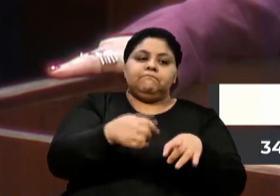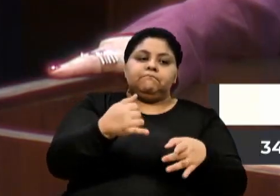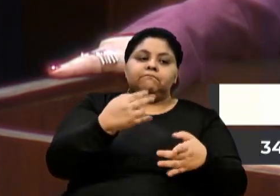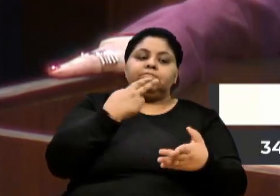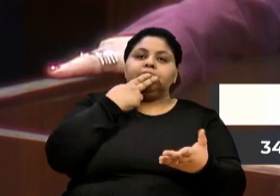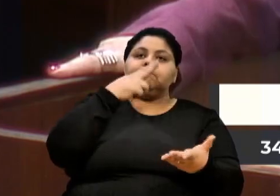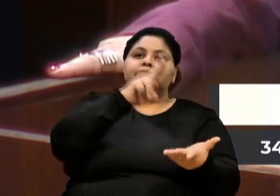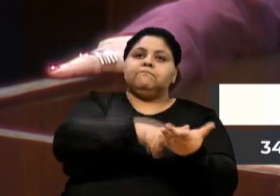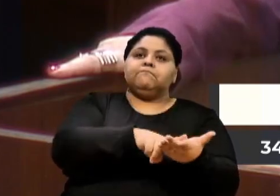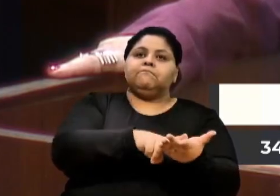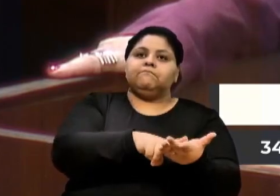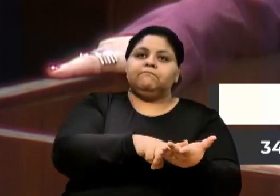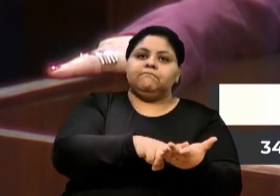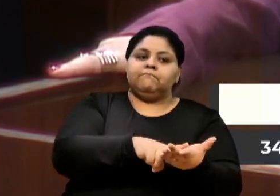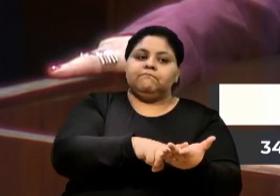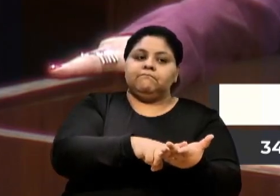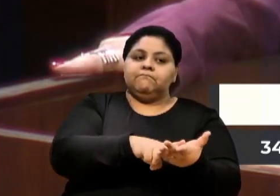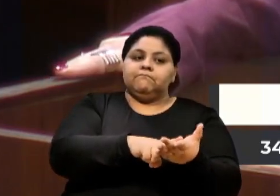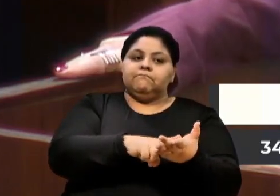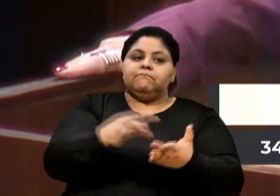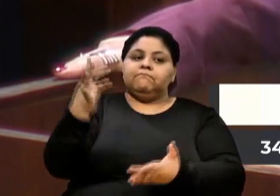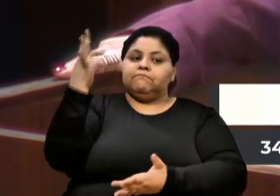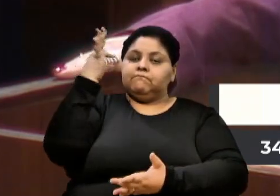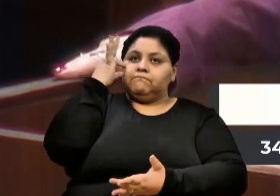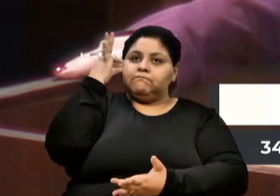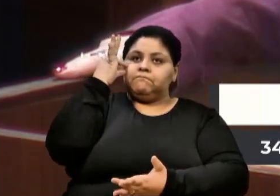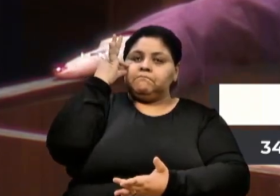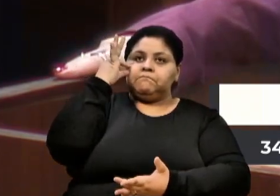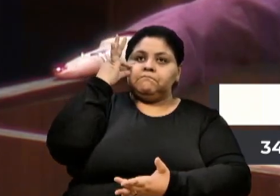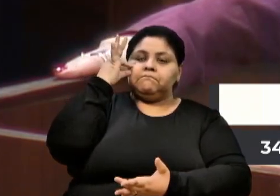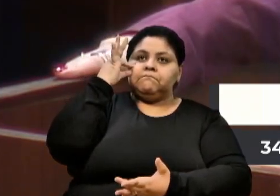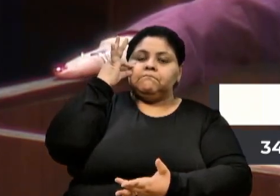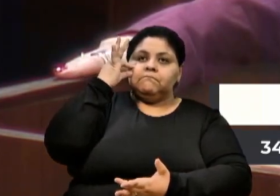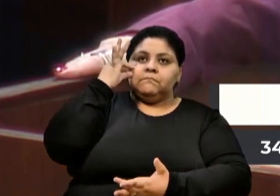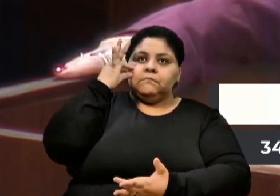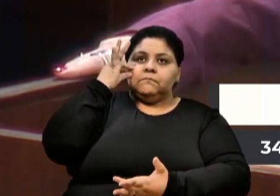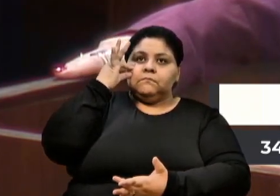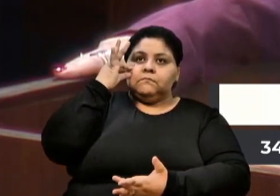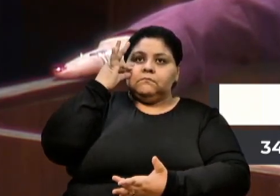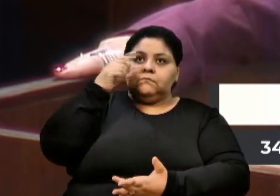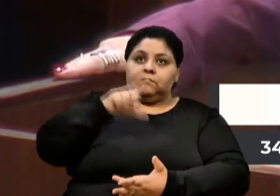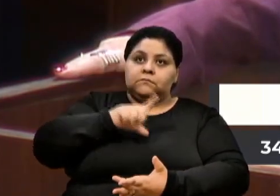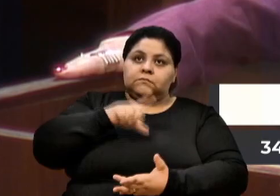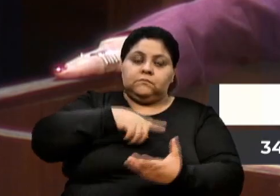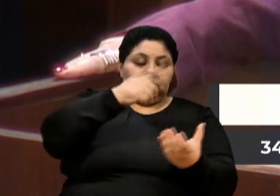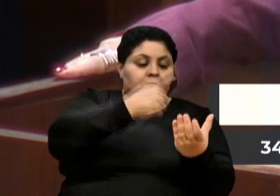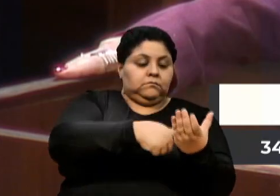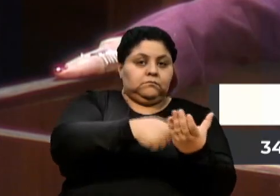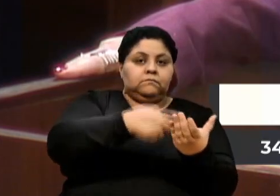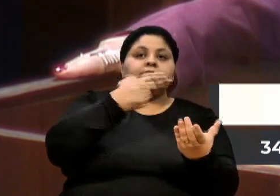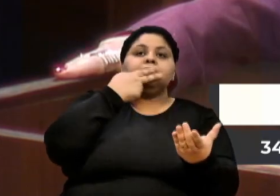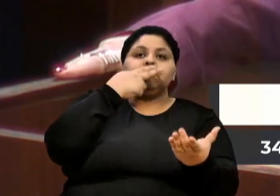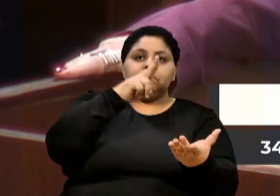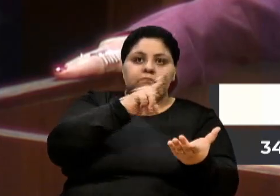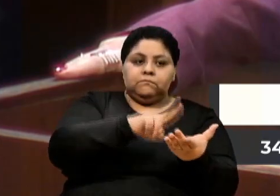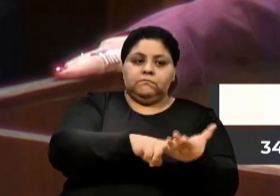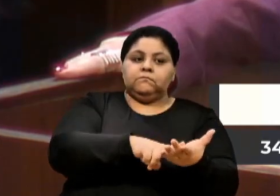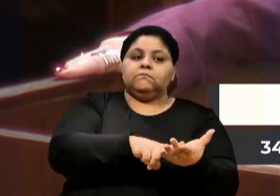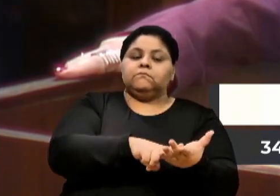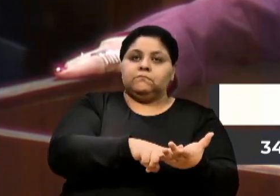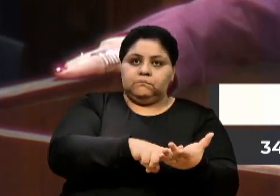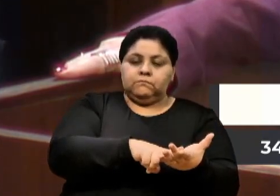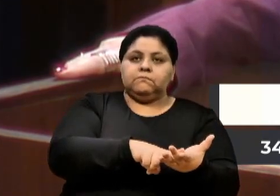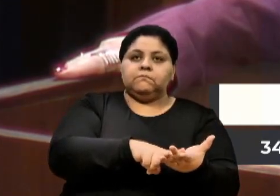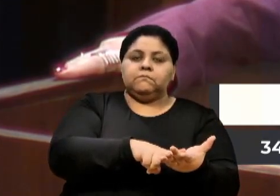caixa postal física. Vai ter um acordo com os correios e